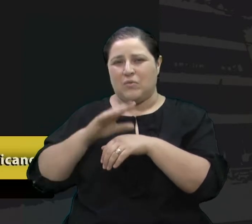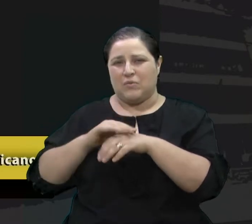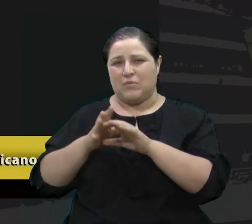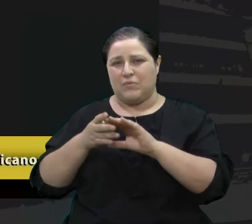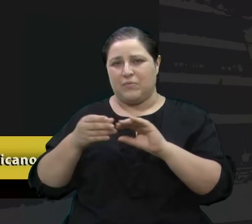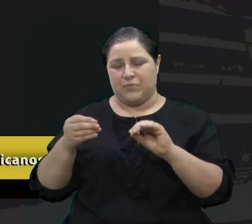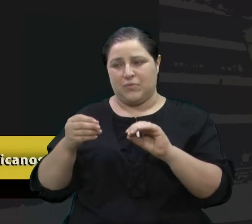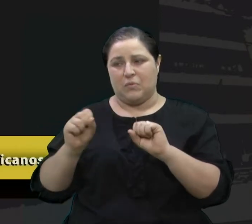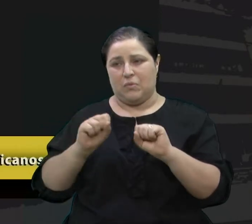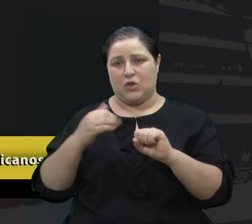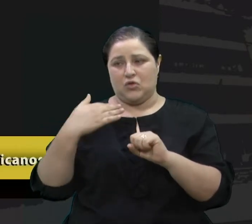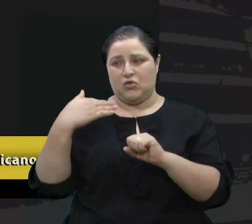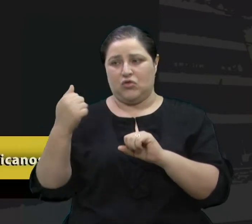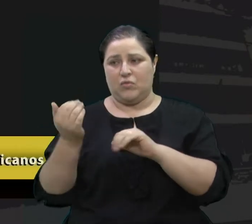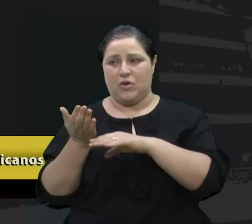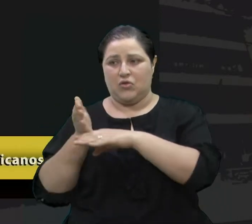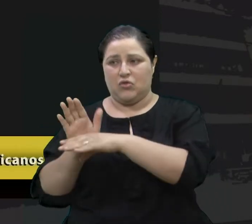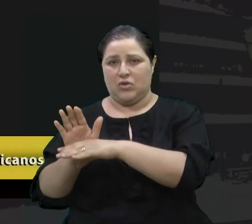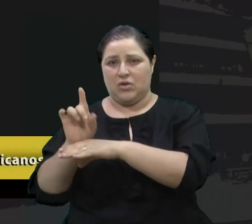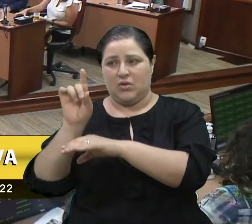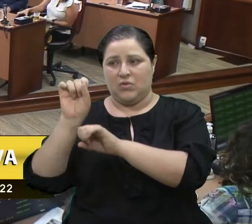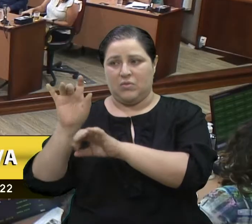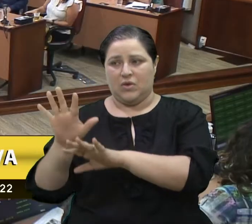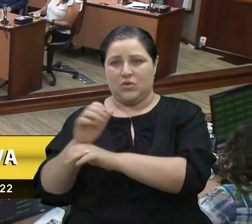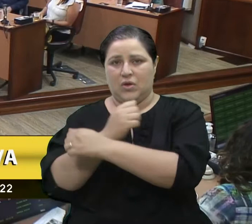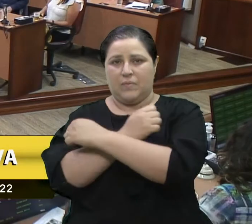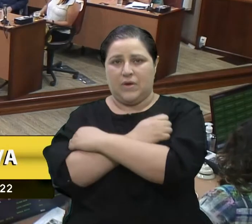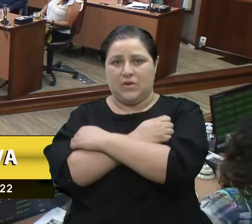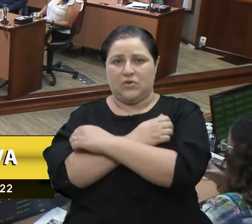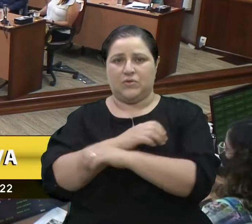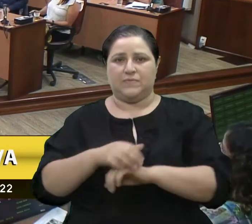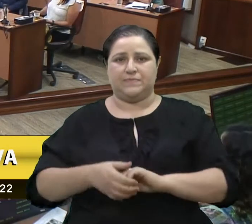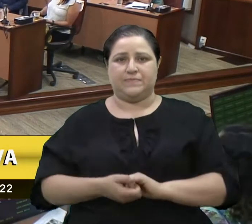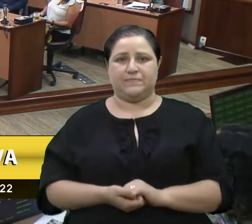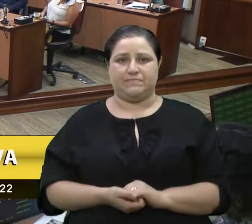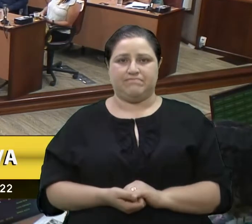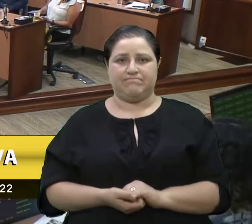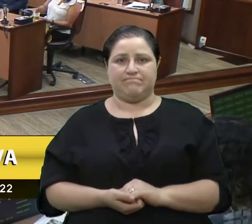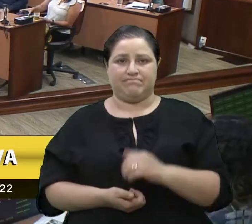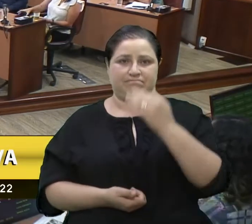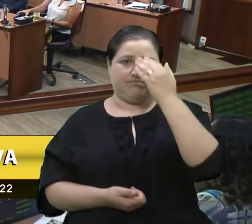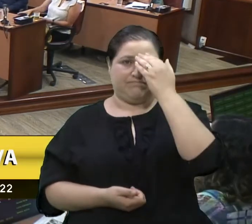conosco, um grande abraço, que Deus te abençoe. Era isso, senhor presidente. Muito obrigado.